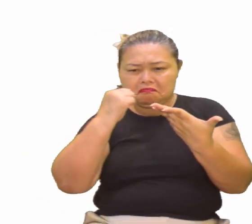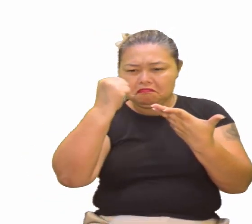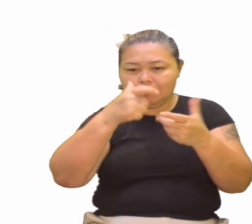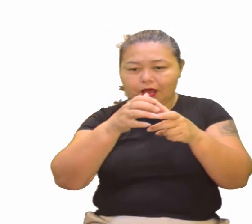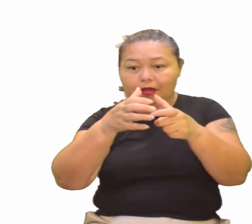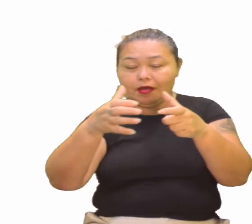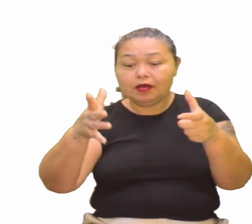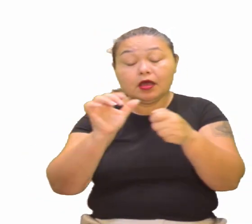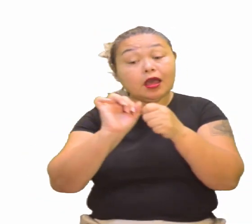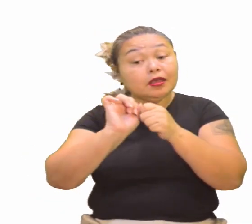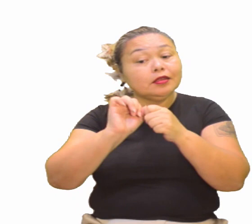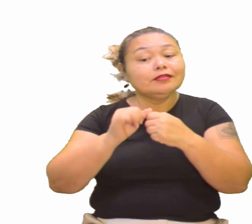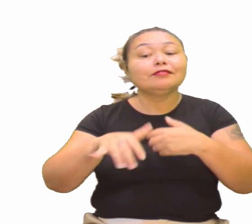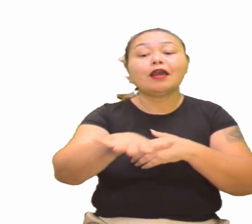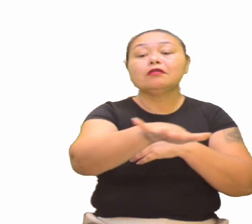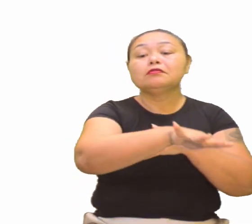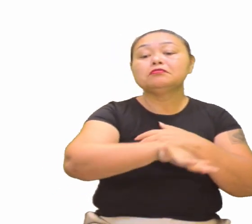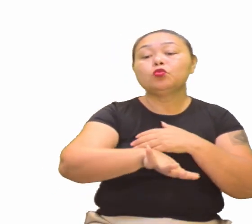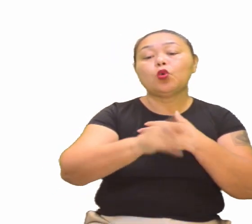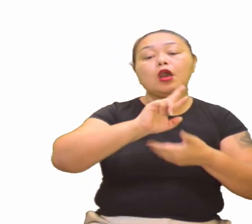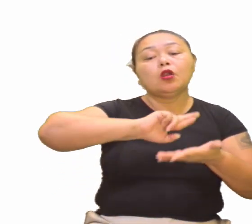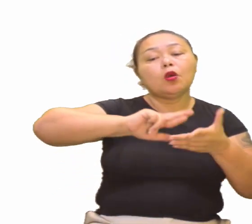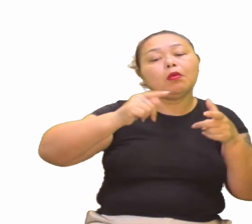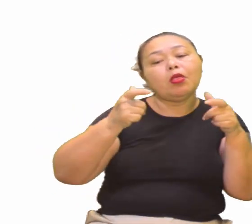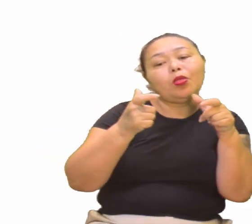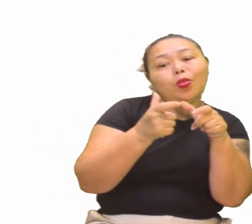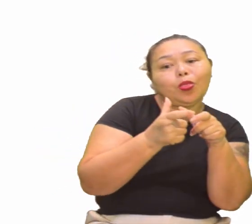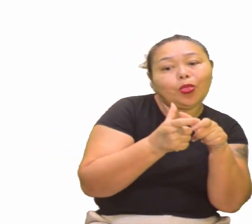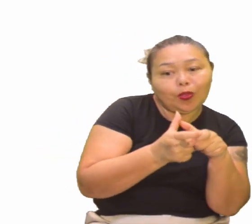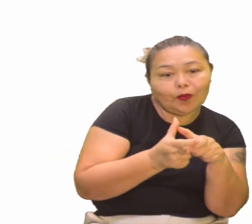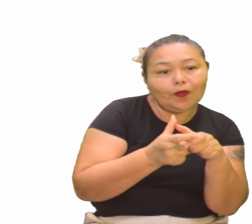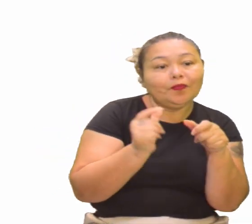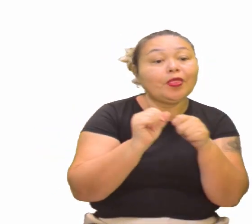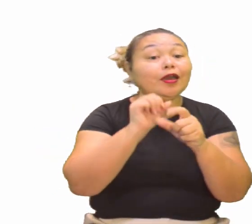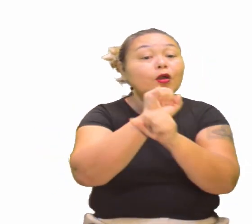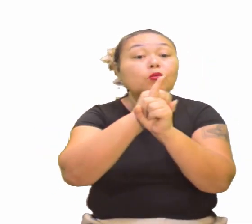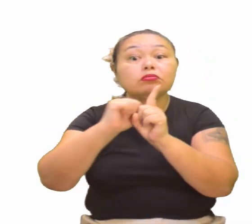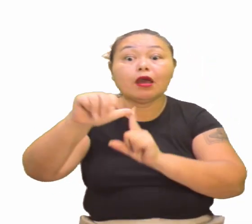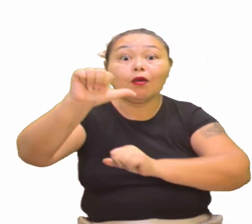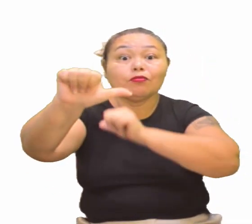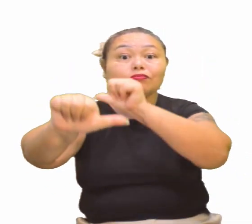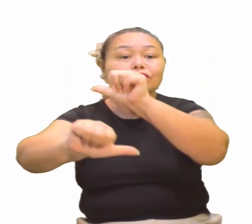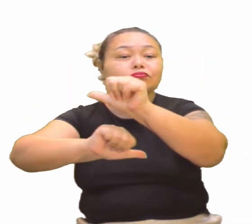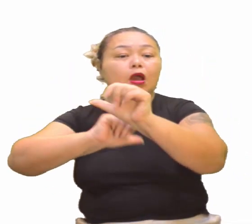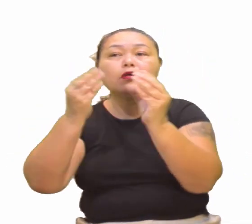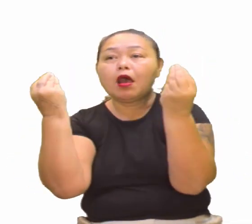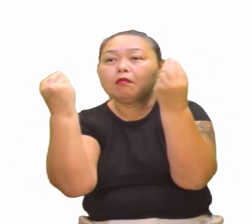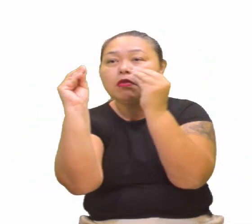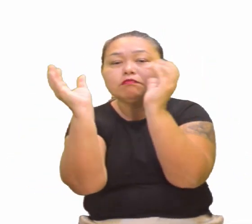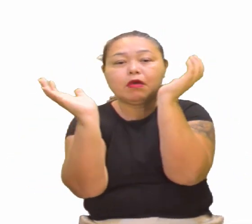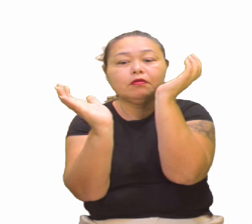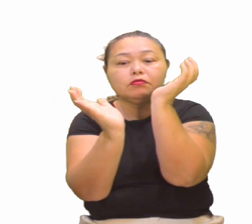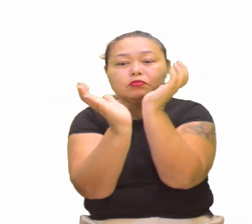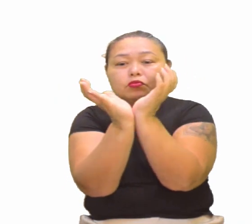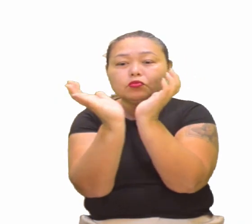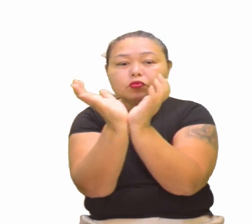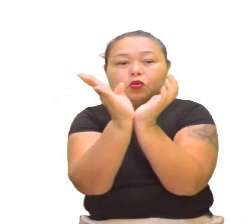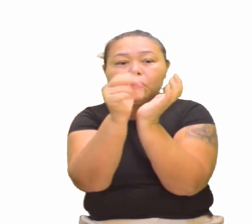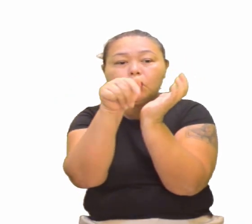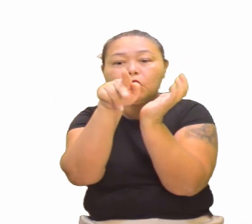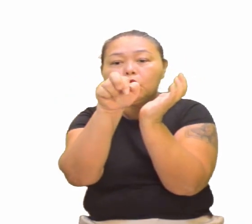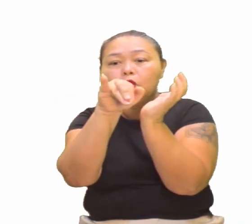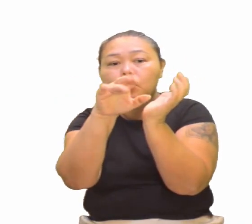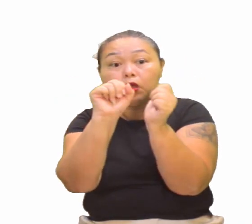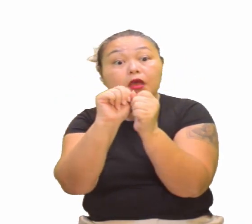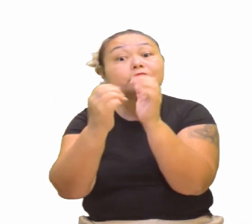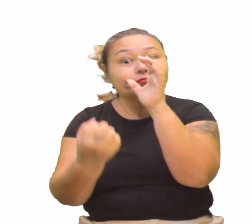religioso, já perdeu espaço. Sociedade em transformação, formação da burguesia, isso aqui já sempre,